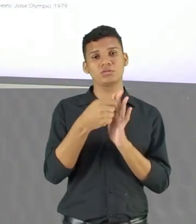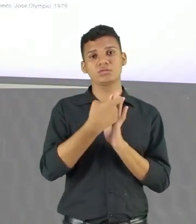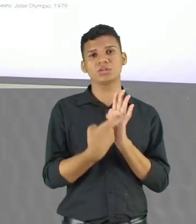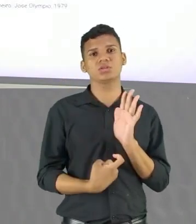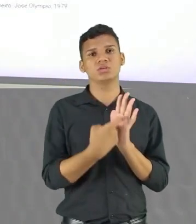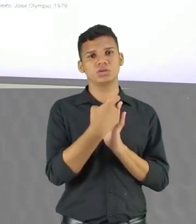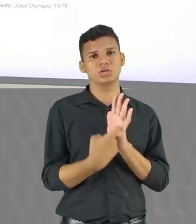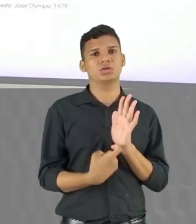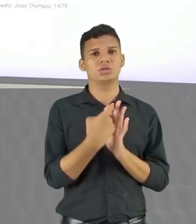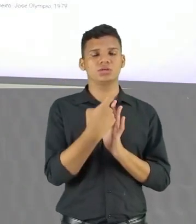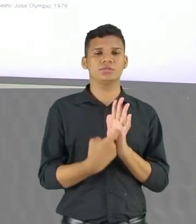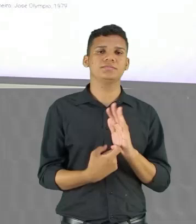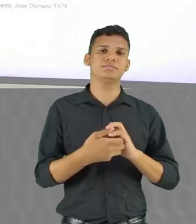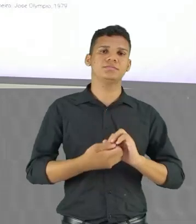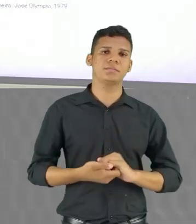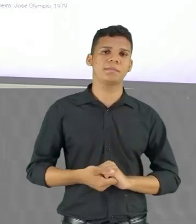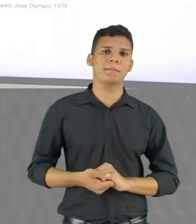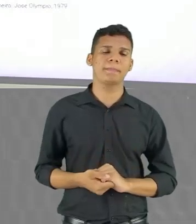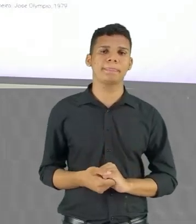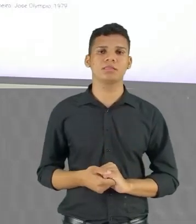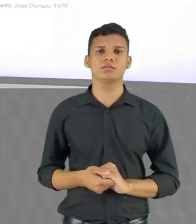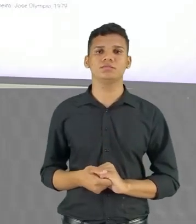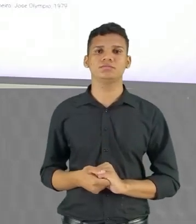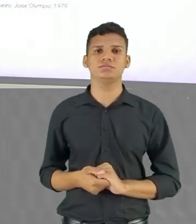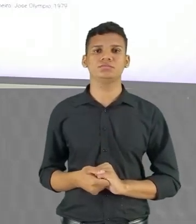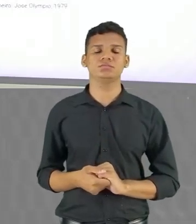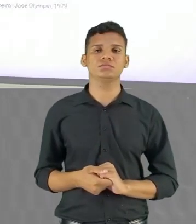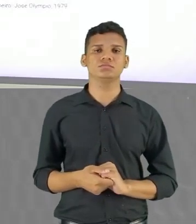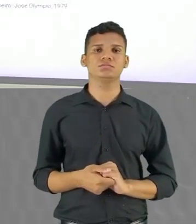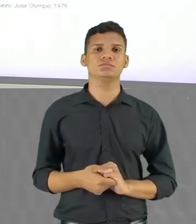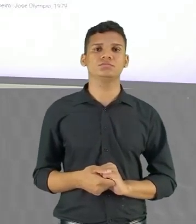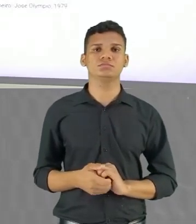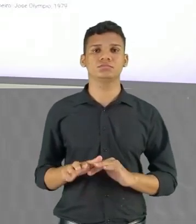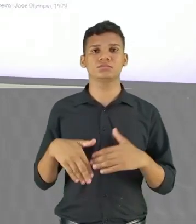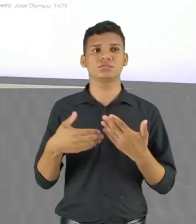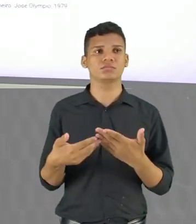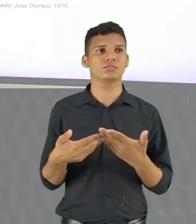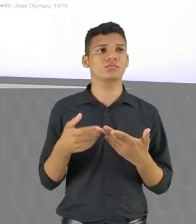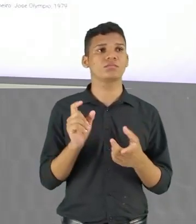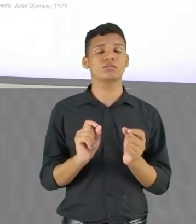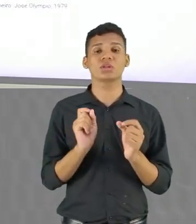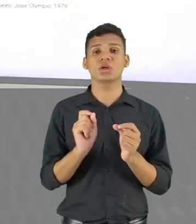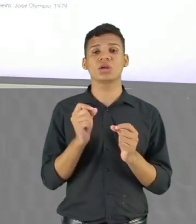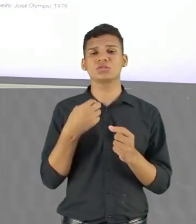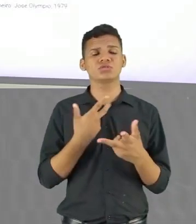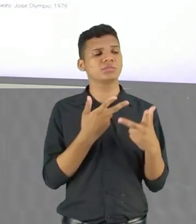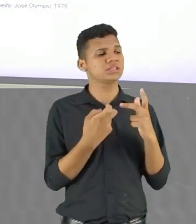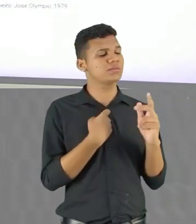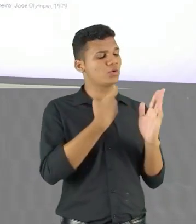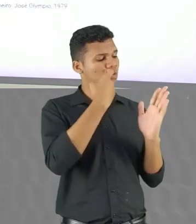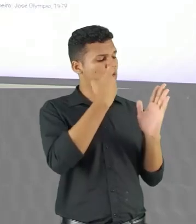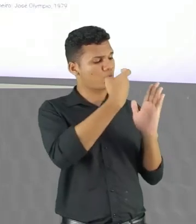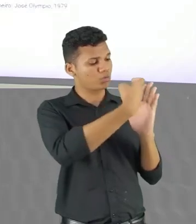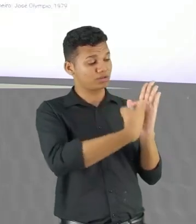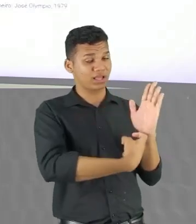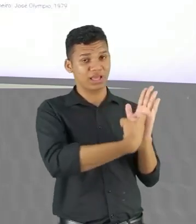a gente vê o uso que ele usa, atropelam-me, aturdem-me, sequestram-me. Então, a gente vê essa